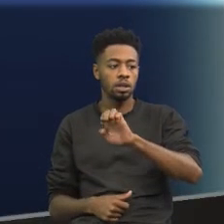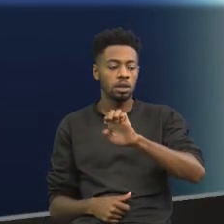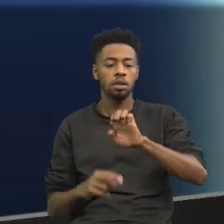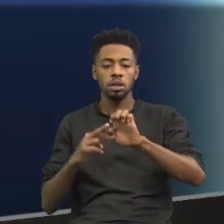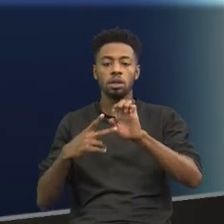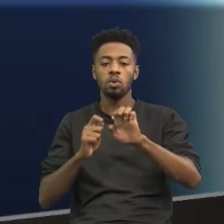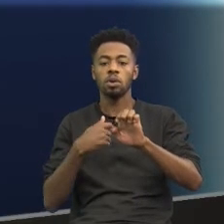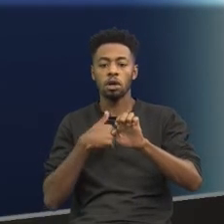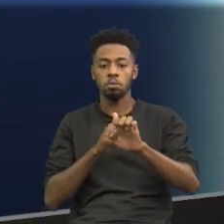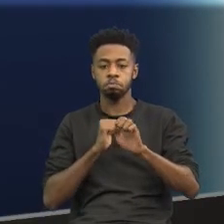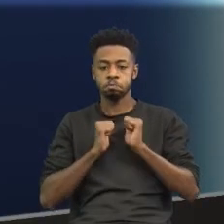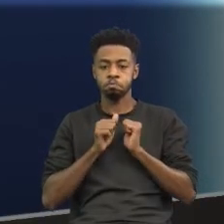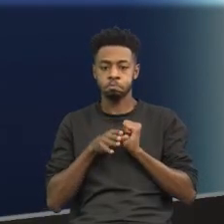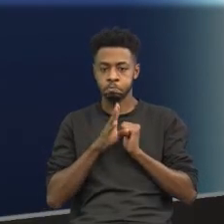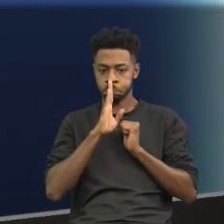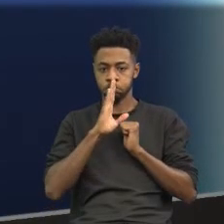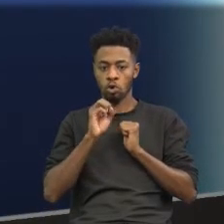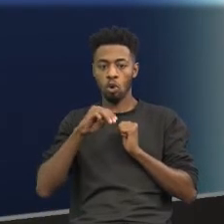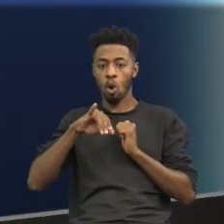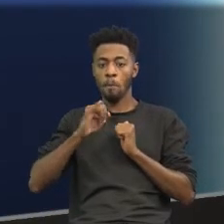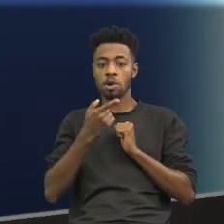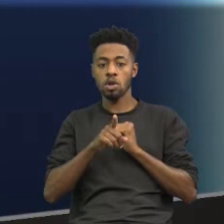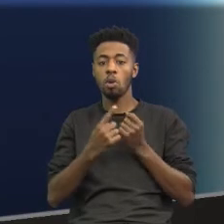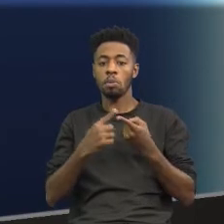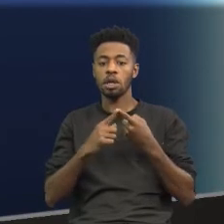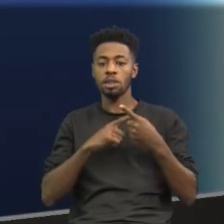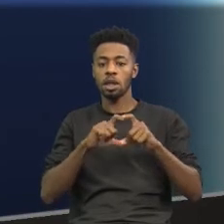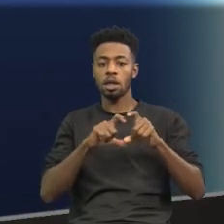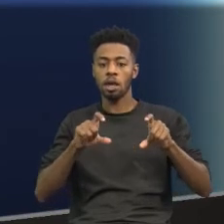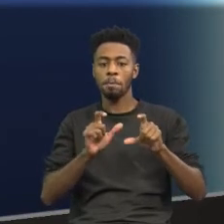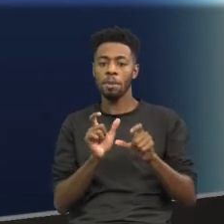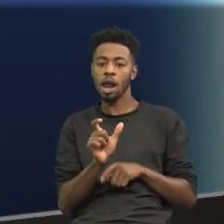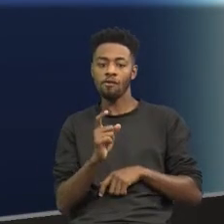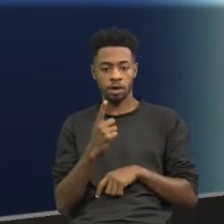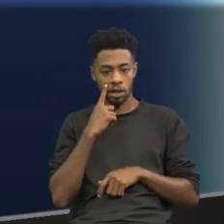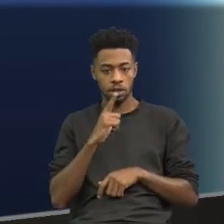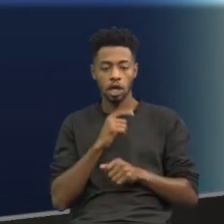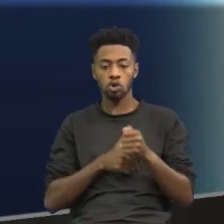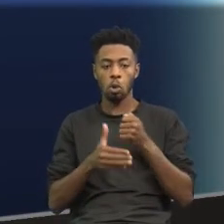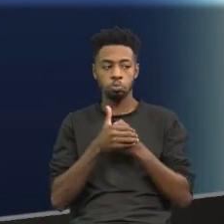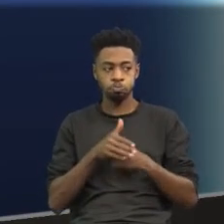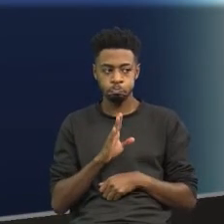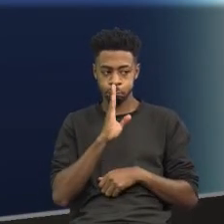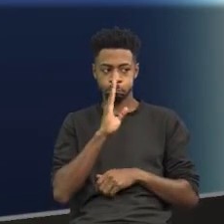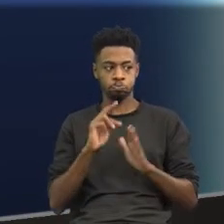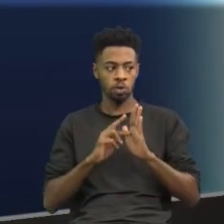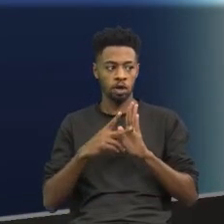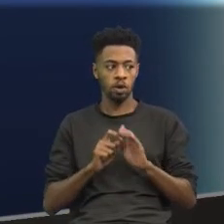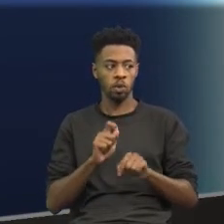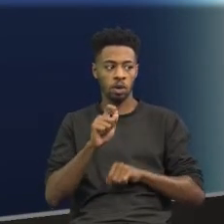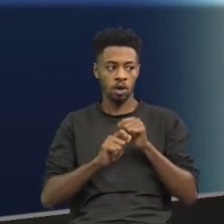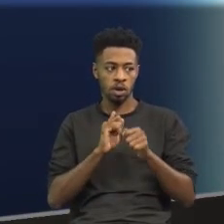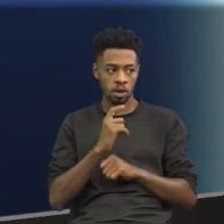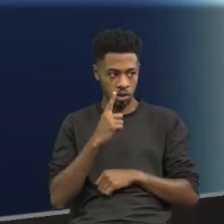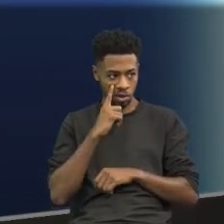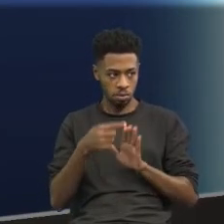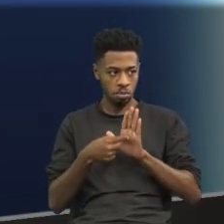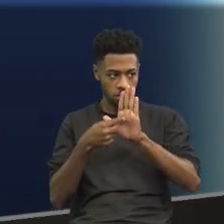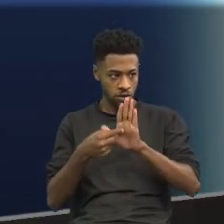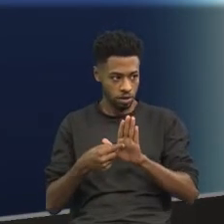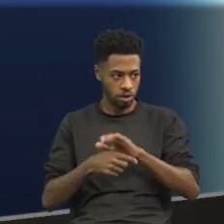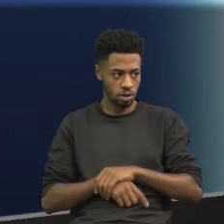omissão. Então, eu tenho algum trecho aí que tem uma palavrinha... E ele disse o que é um substantivo omitido.